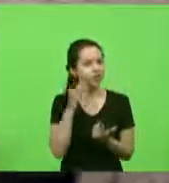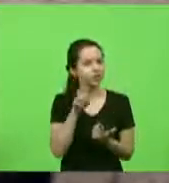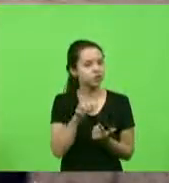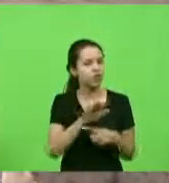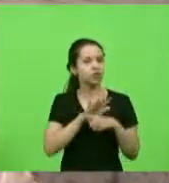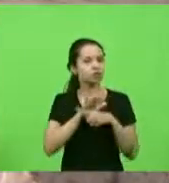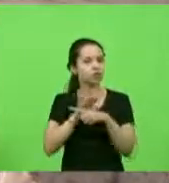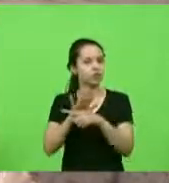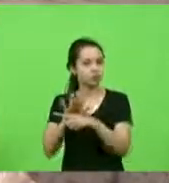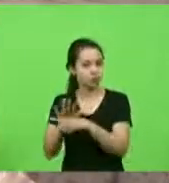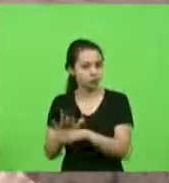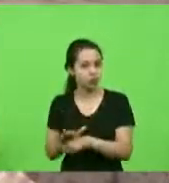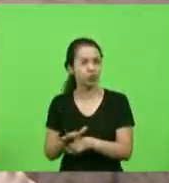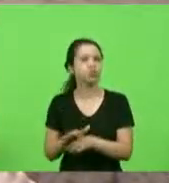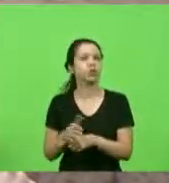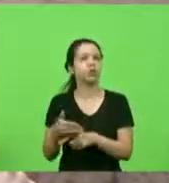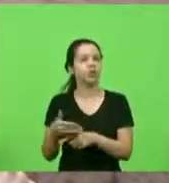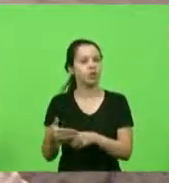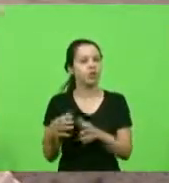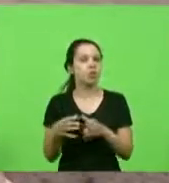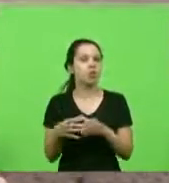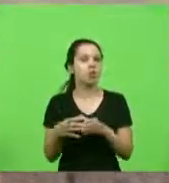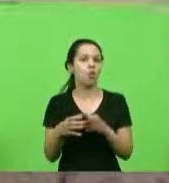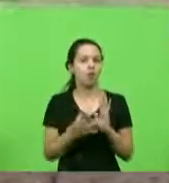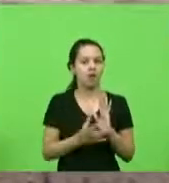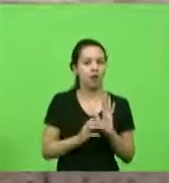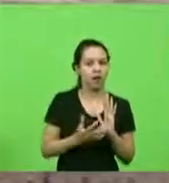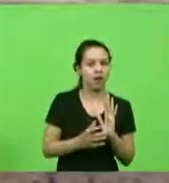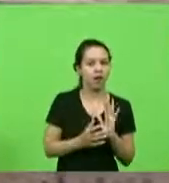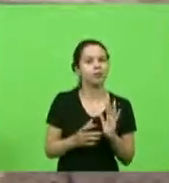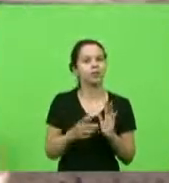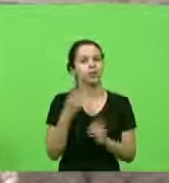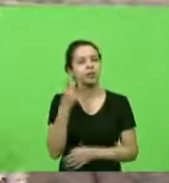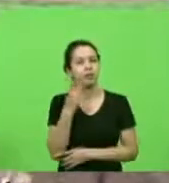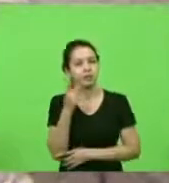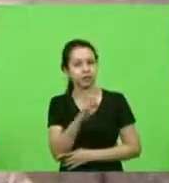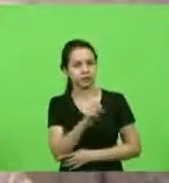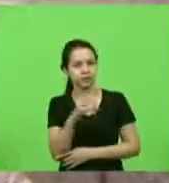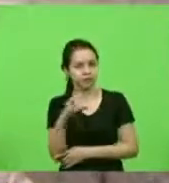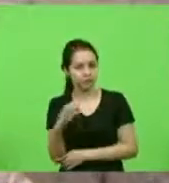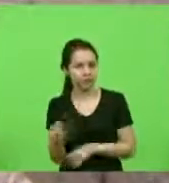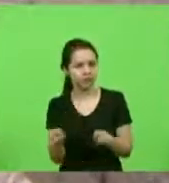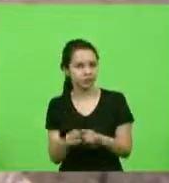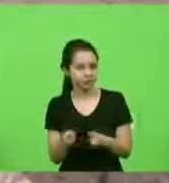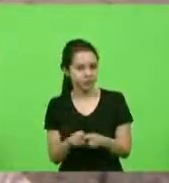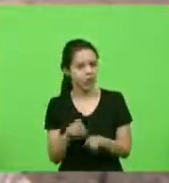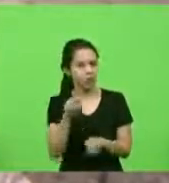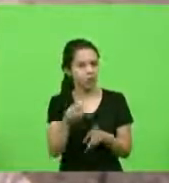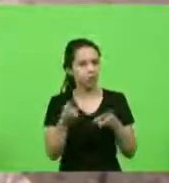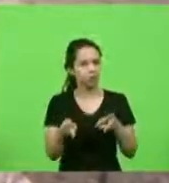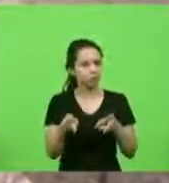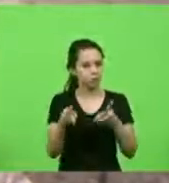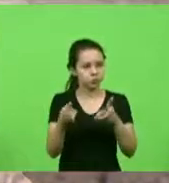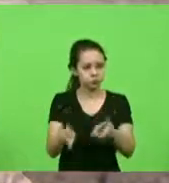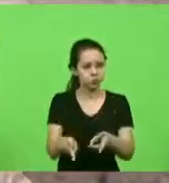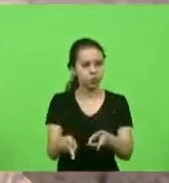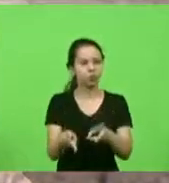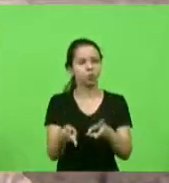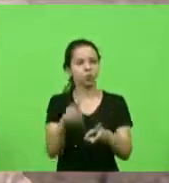contribuir para o partido, para o Parlamento e para Santa Catarina, que você continue sendo essa pessoa